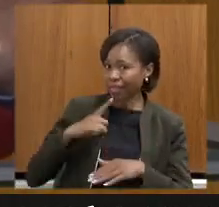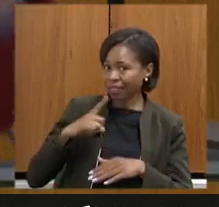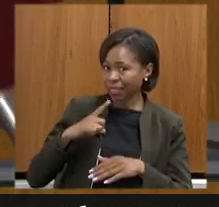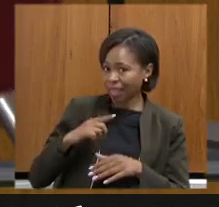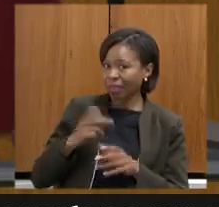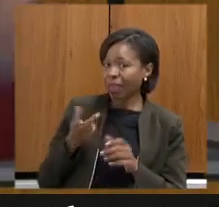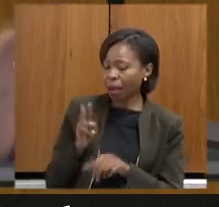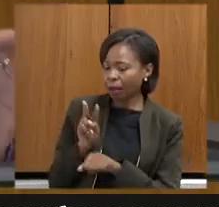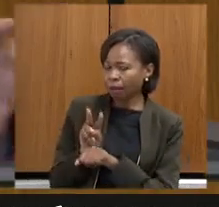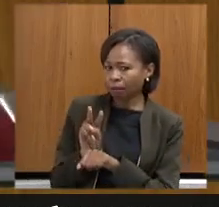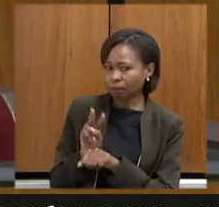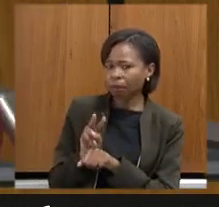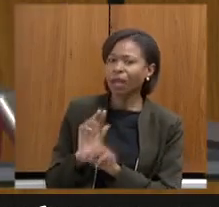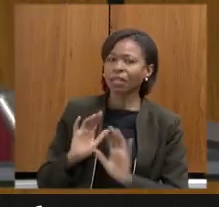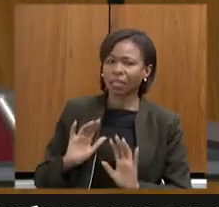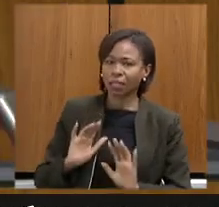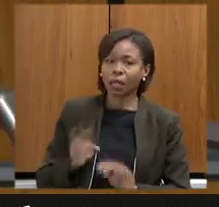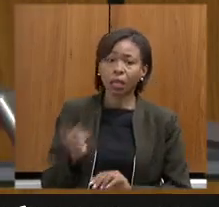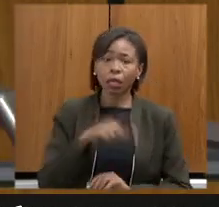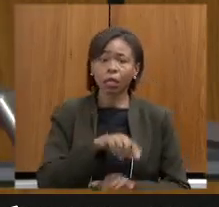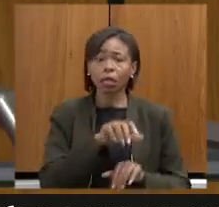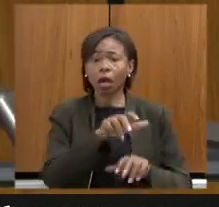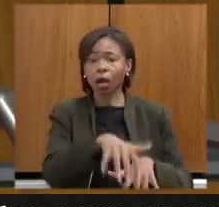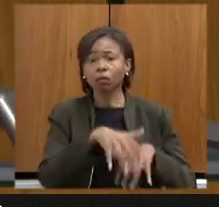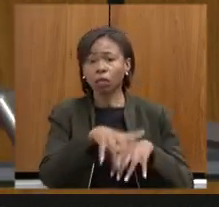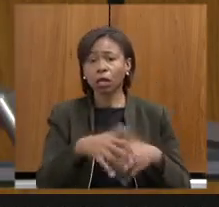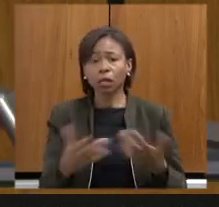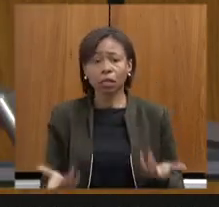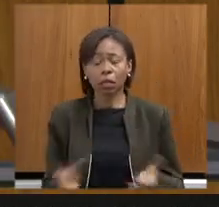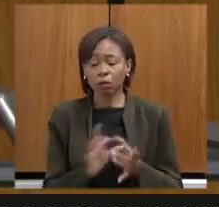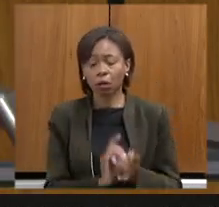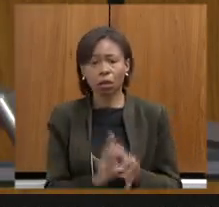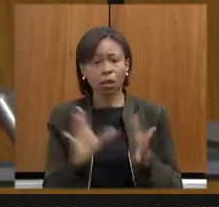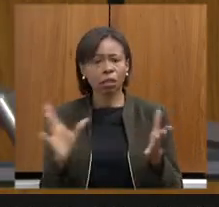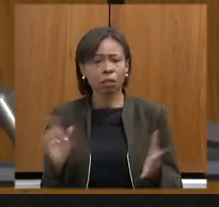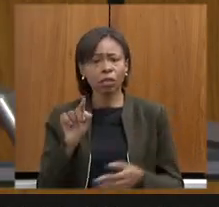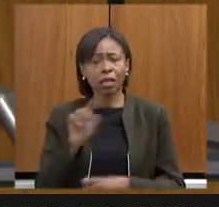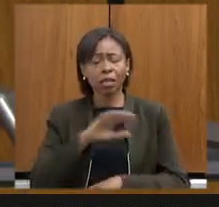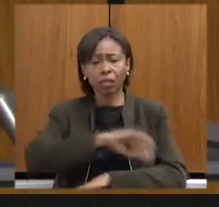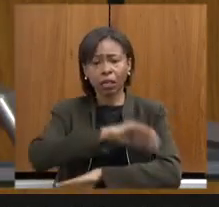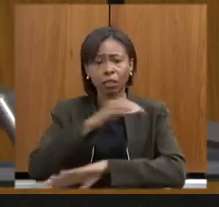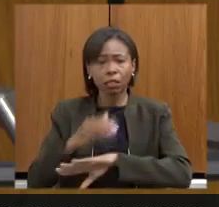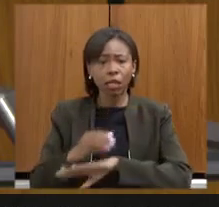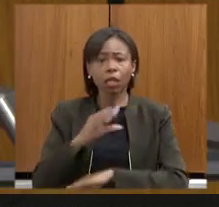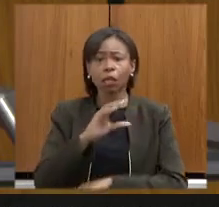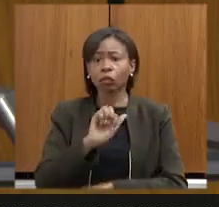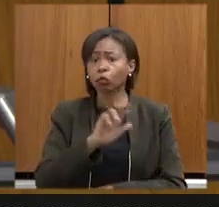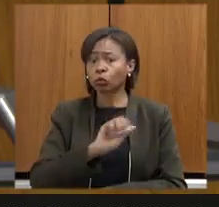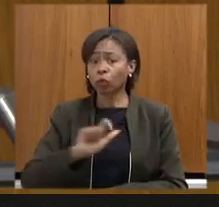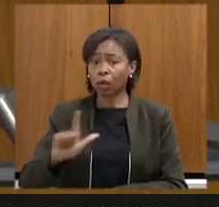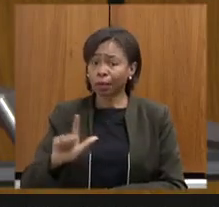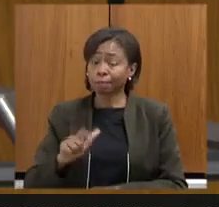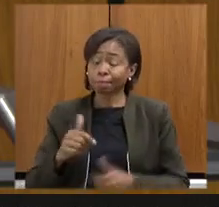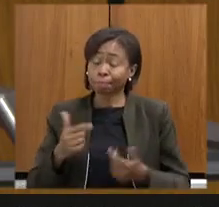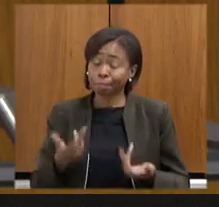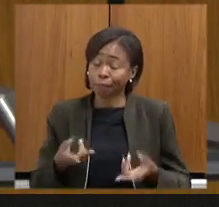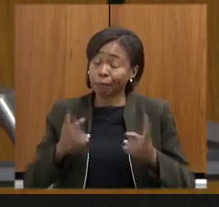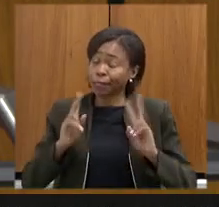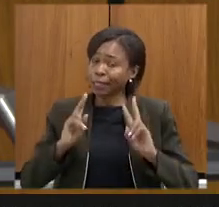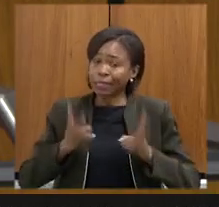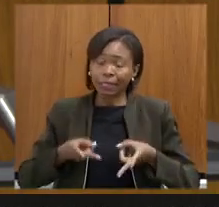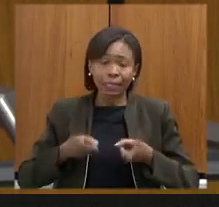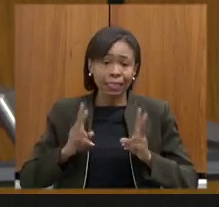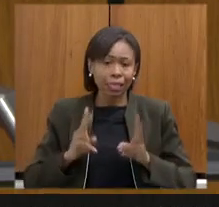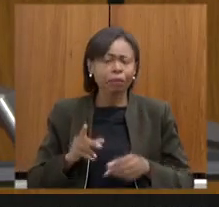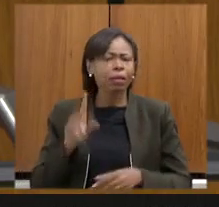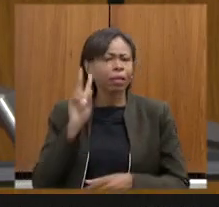preservação no caso a Serra do Curral mas é um modus operandi contínua vale lembrar inclusive